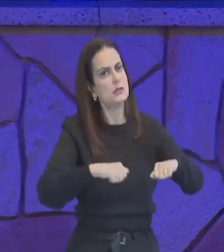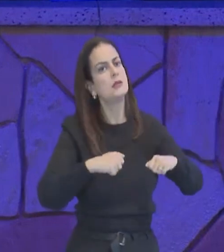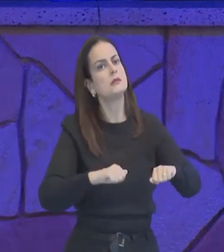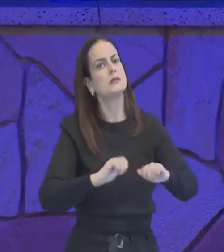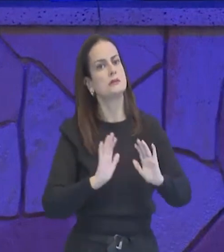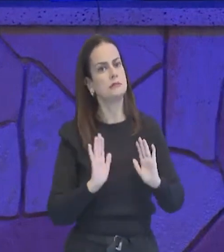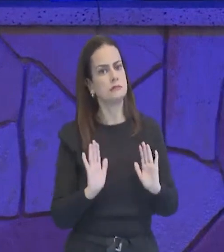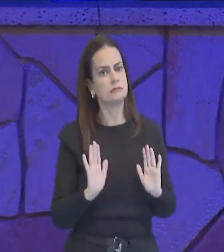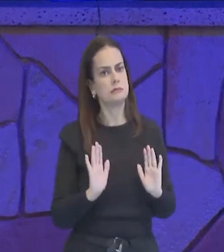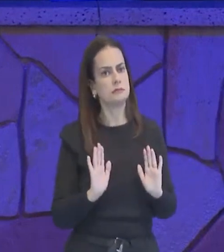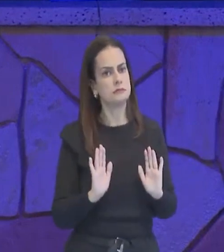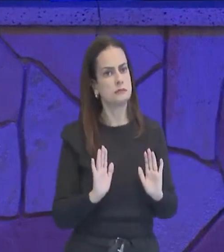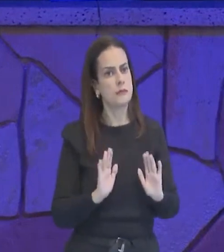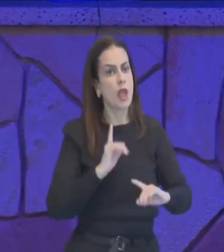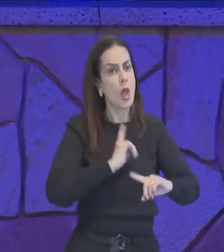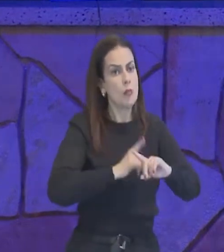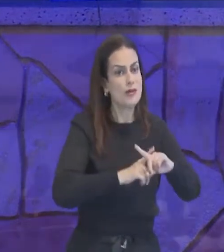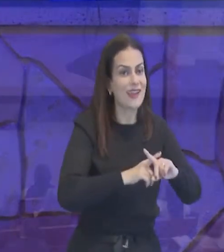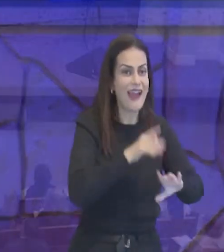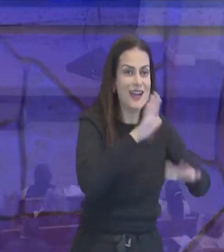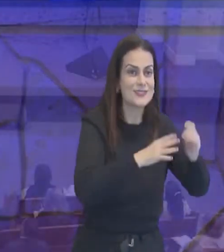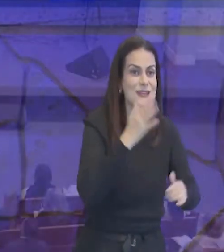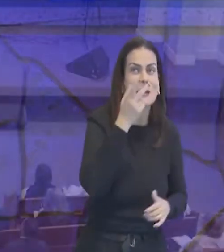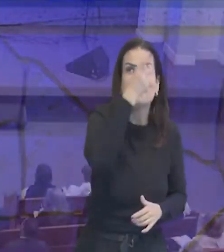você pode frustrar, um sonho,